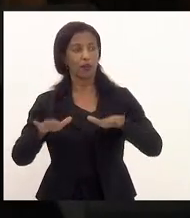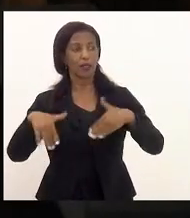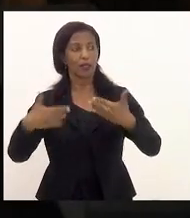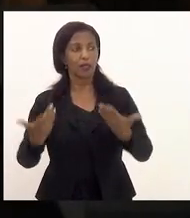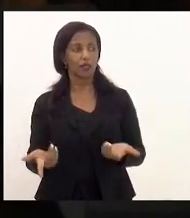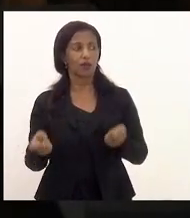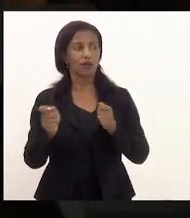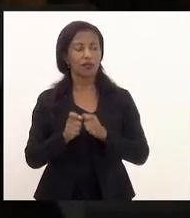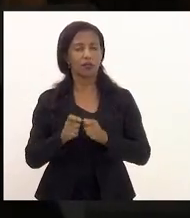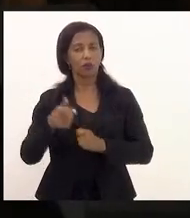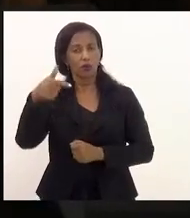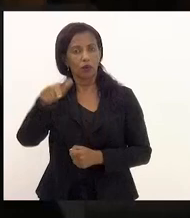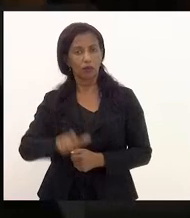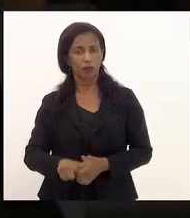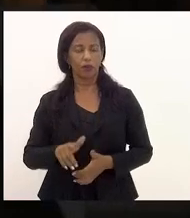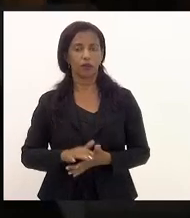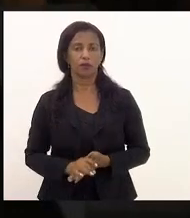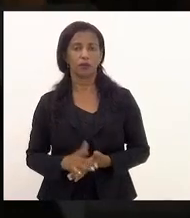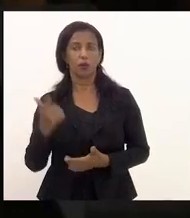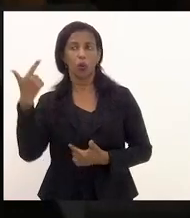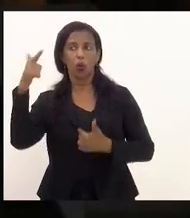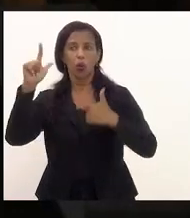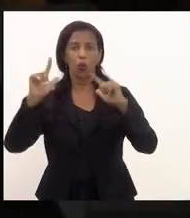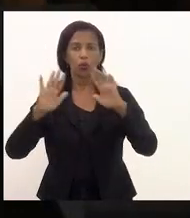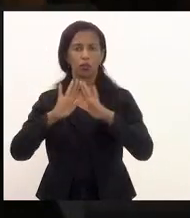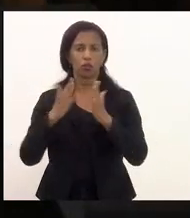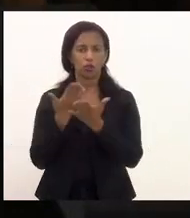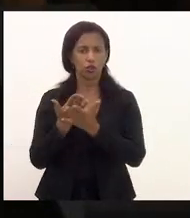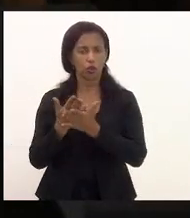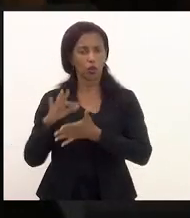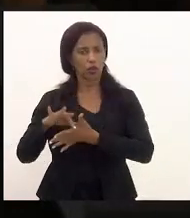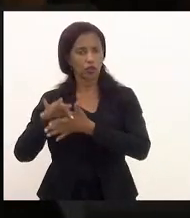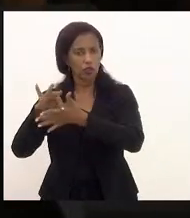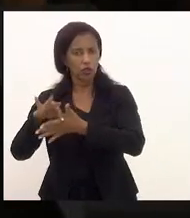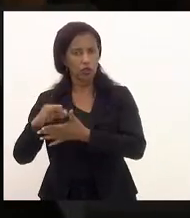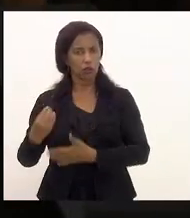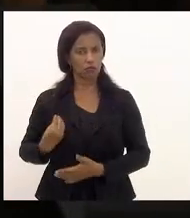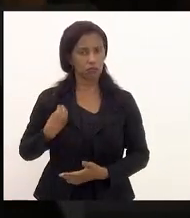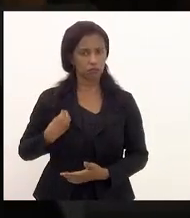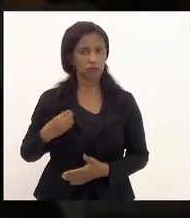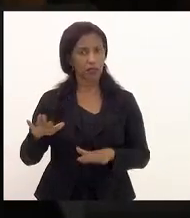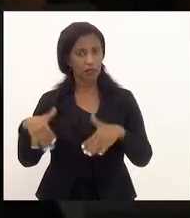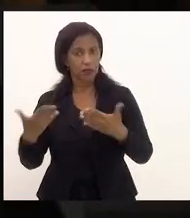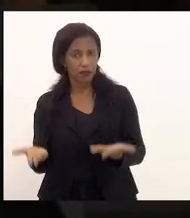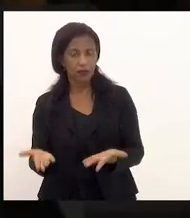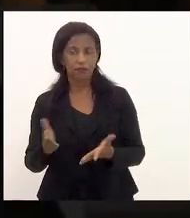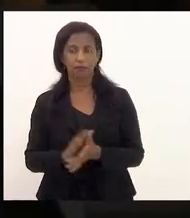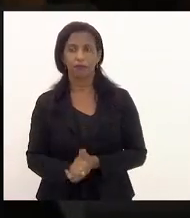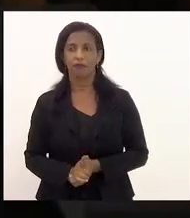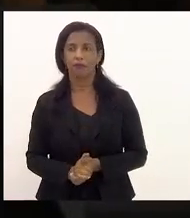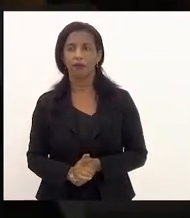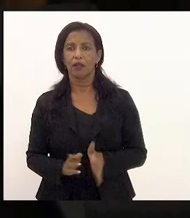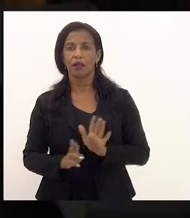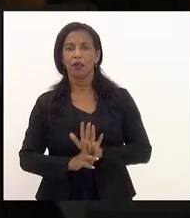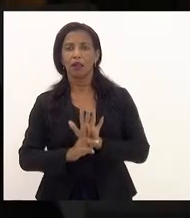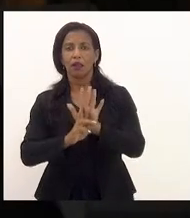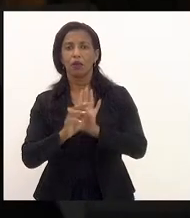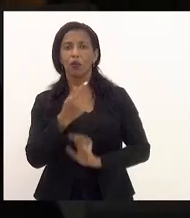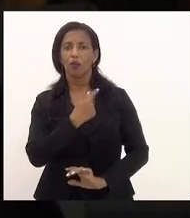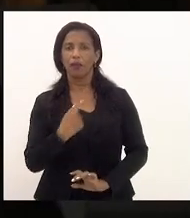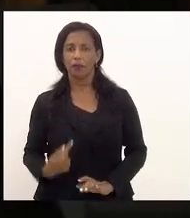fazermos novamente outro colégio de líderes com a presença aí sim da representação